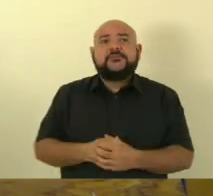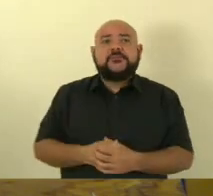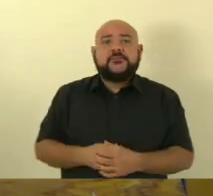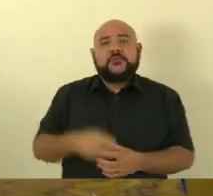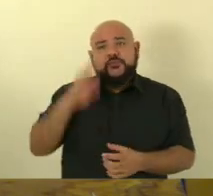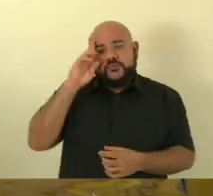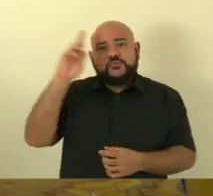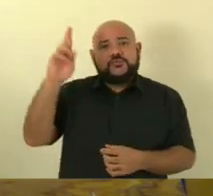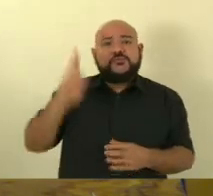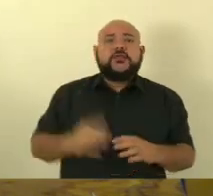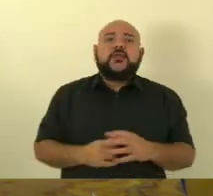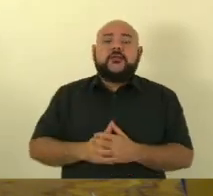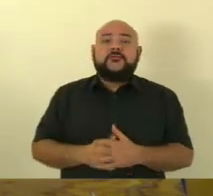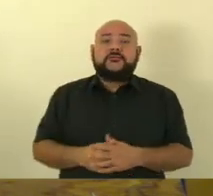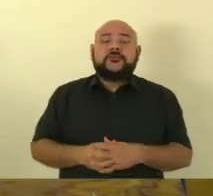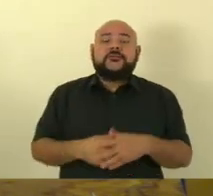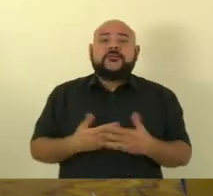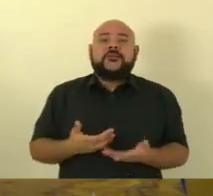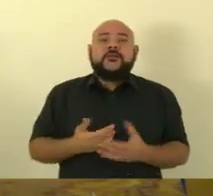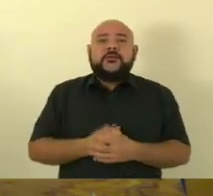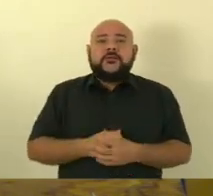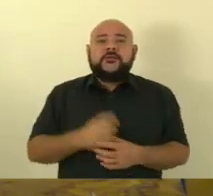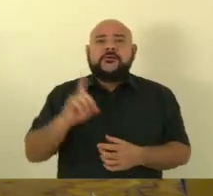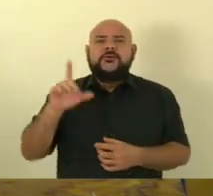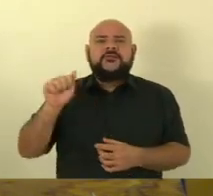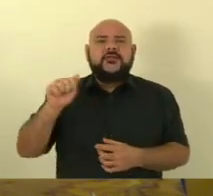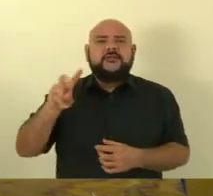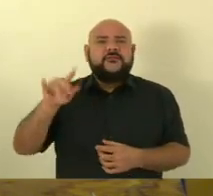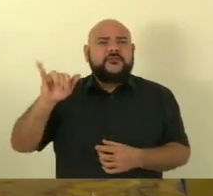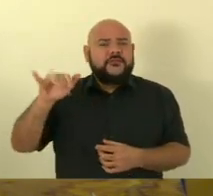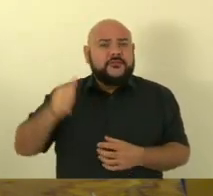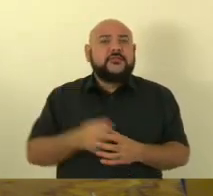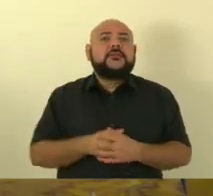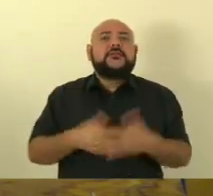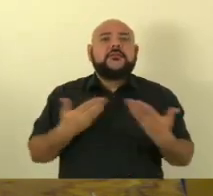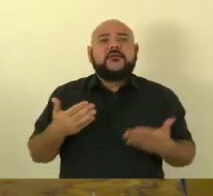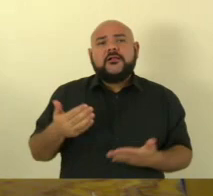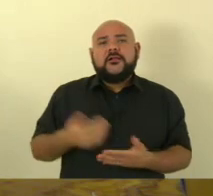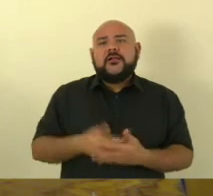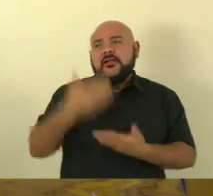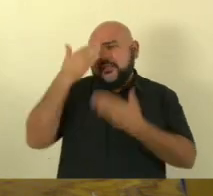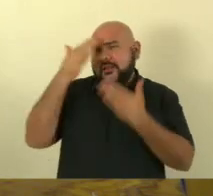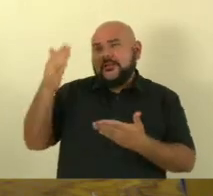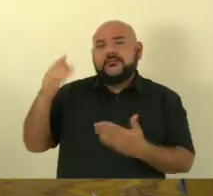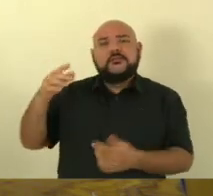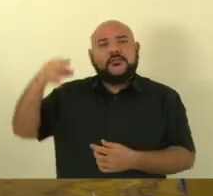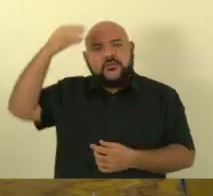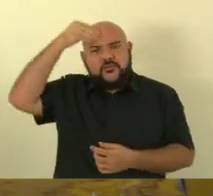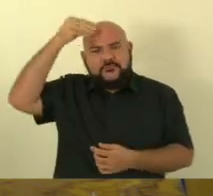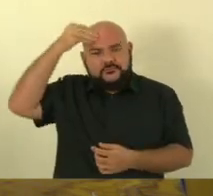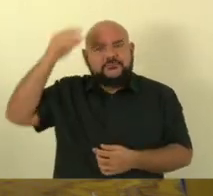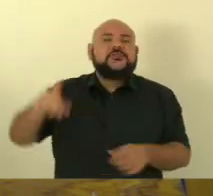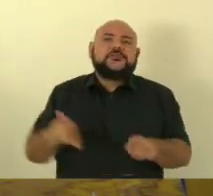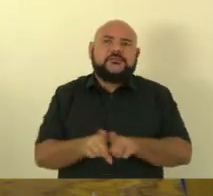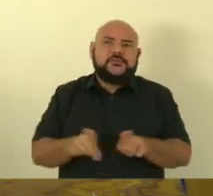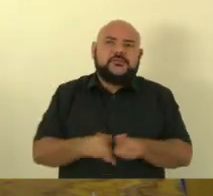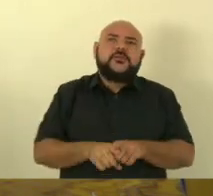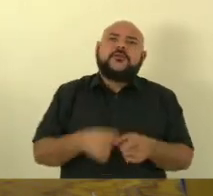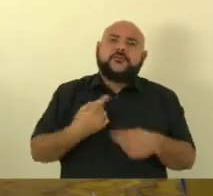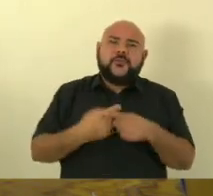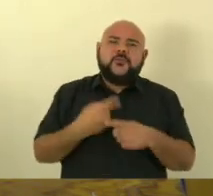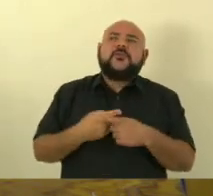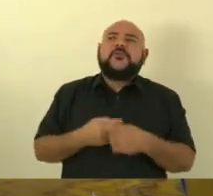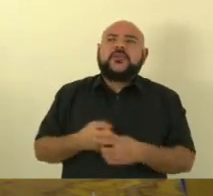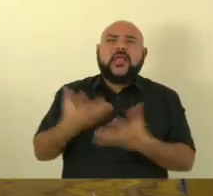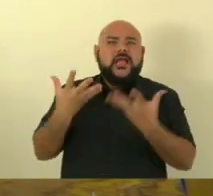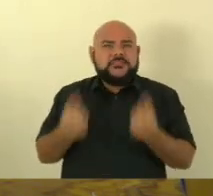por ter abraçado essa causa e agradecer também o governador pela sua sensibilidade e que com certeza